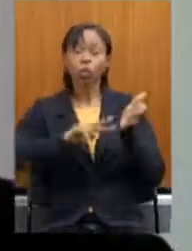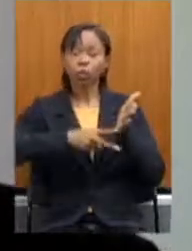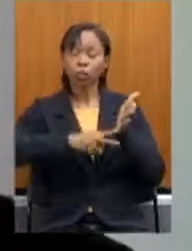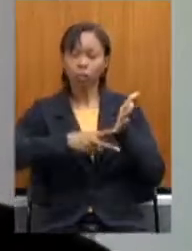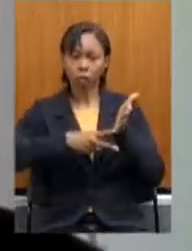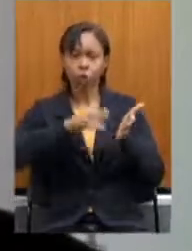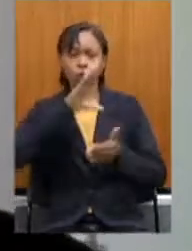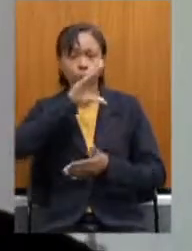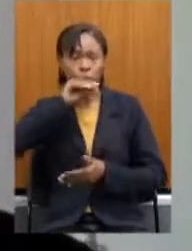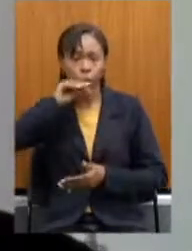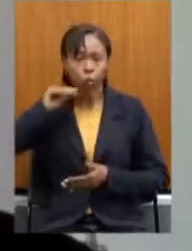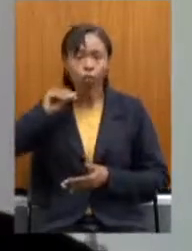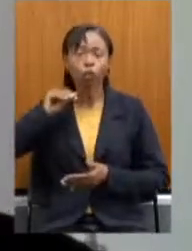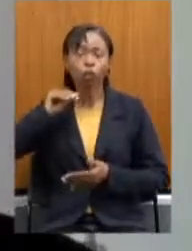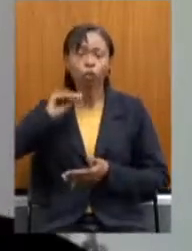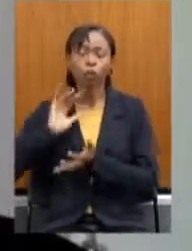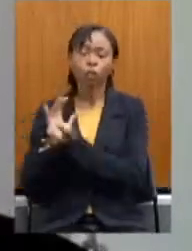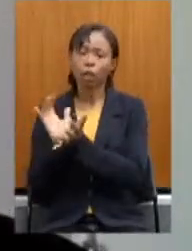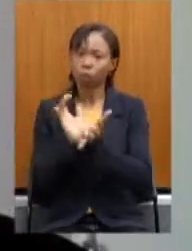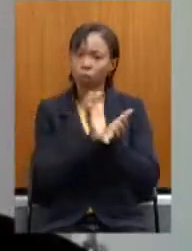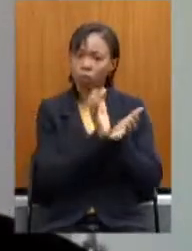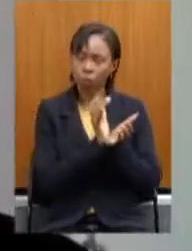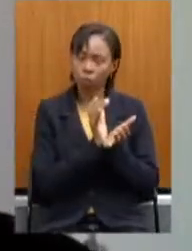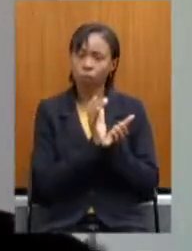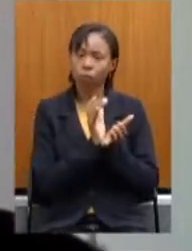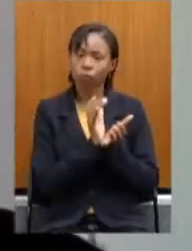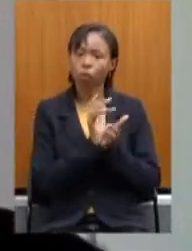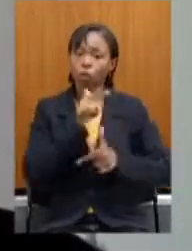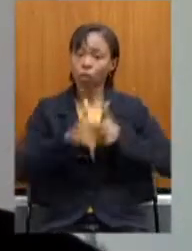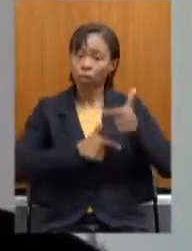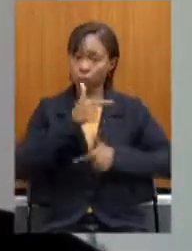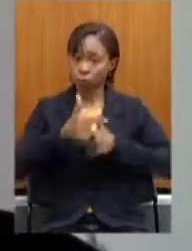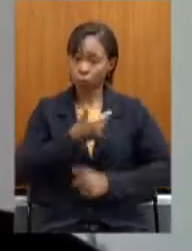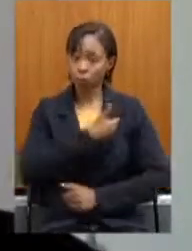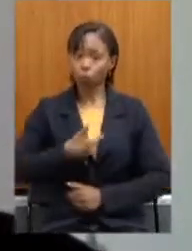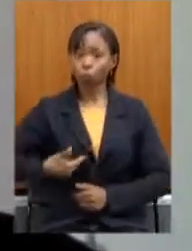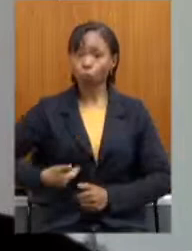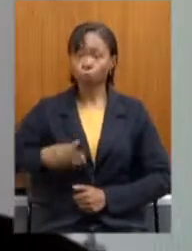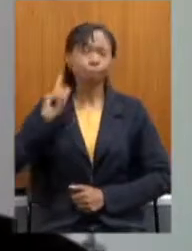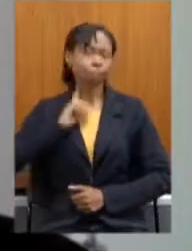dos demais categorias do serviço público de Minas Gerais.